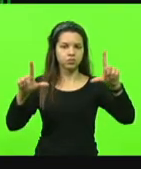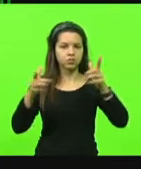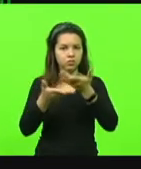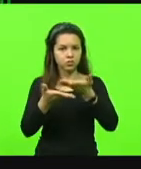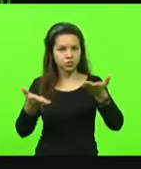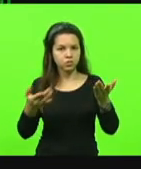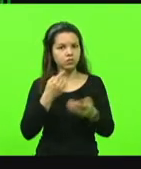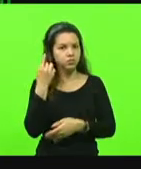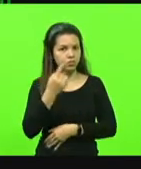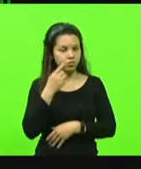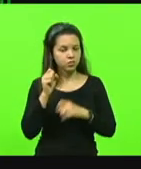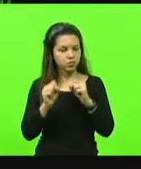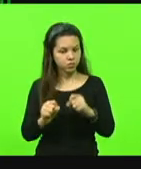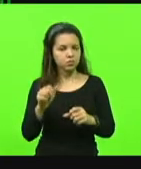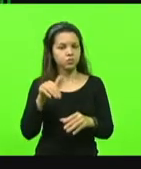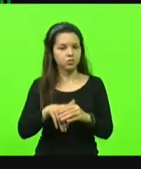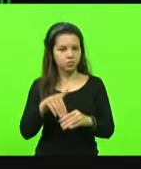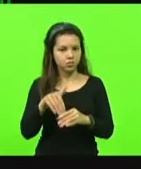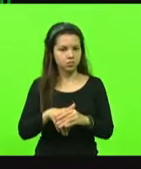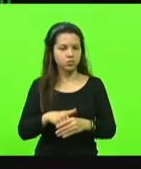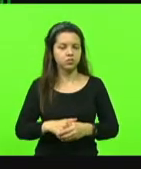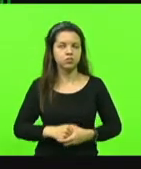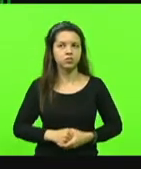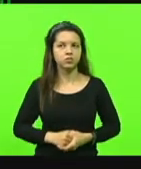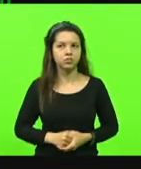deputados possam exercer o direito de voto.